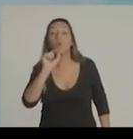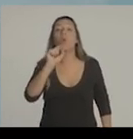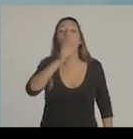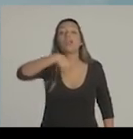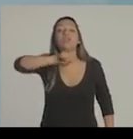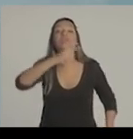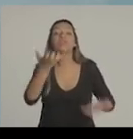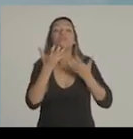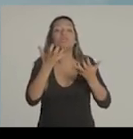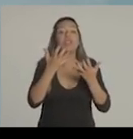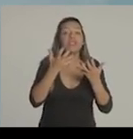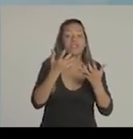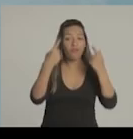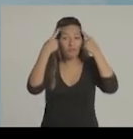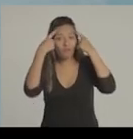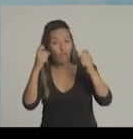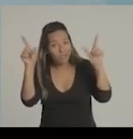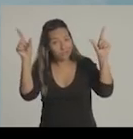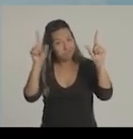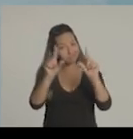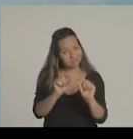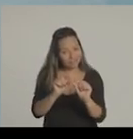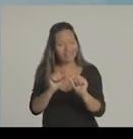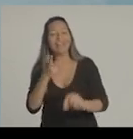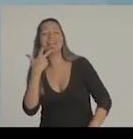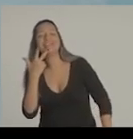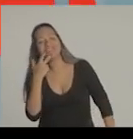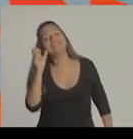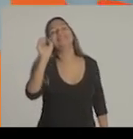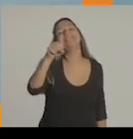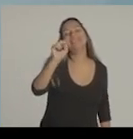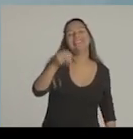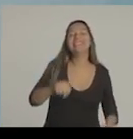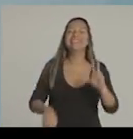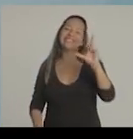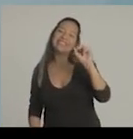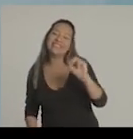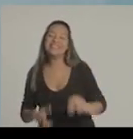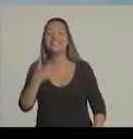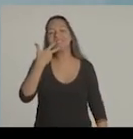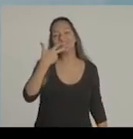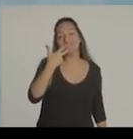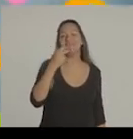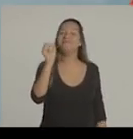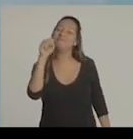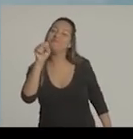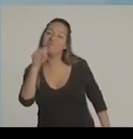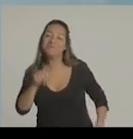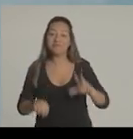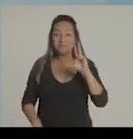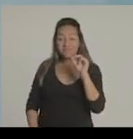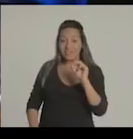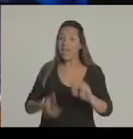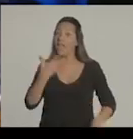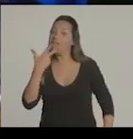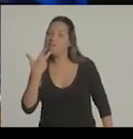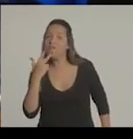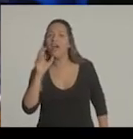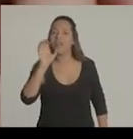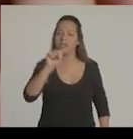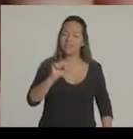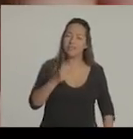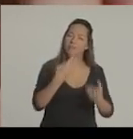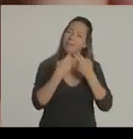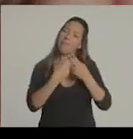uma cidade muito menos violenta. Diga sim, 50. Diga sim, 50. Diga